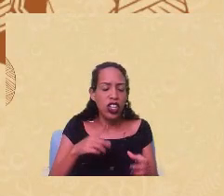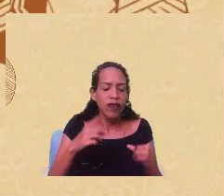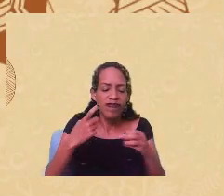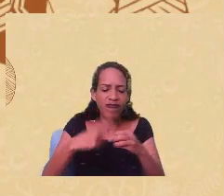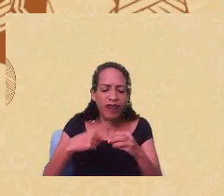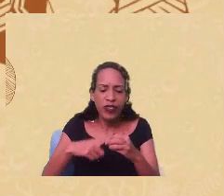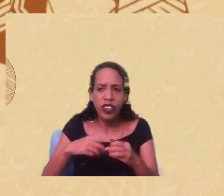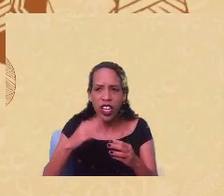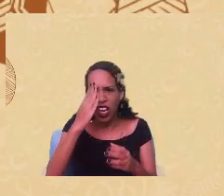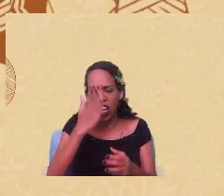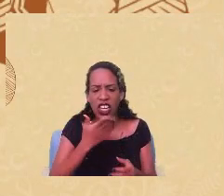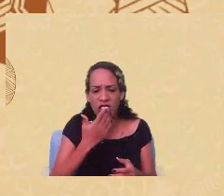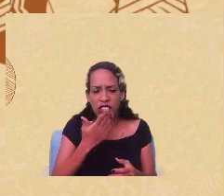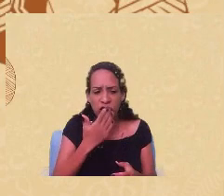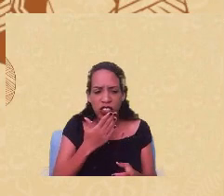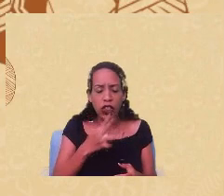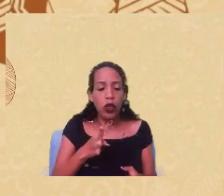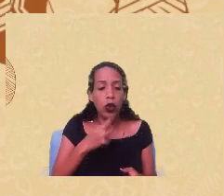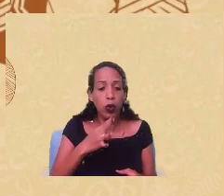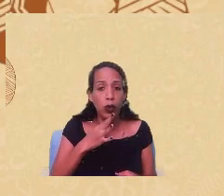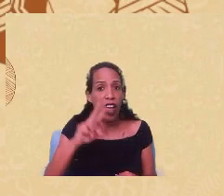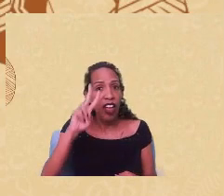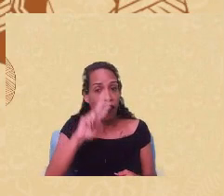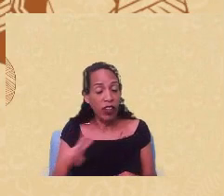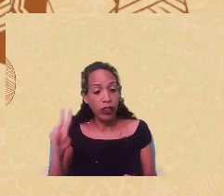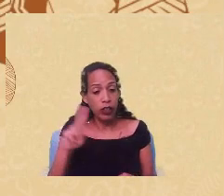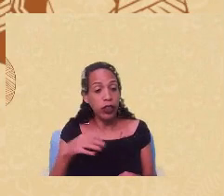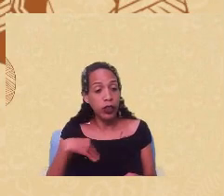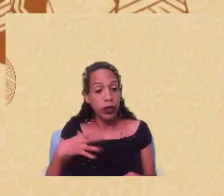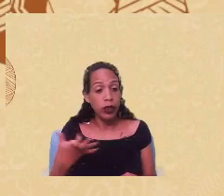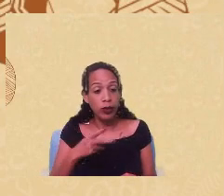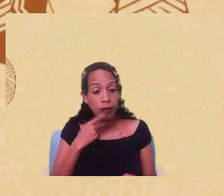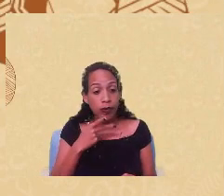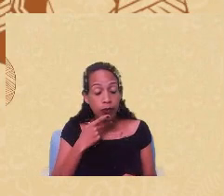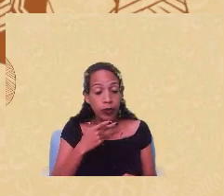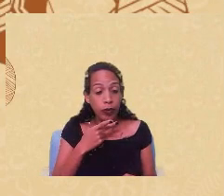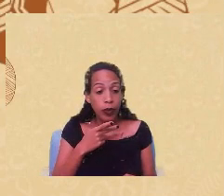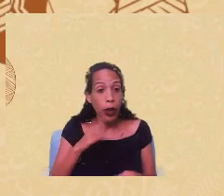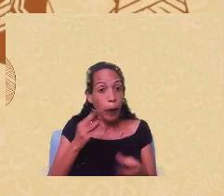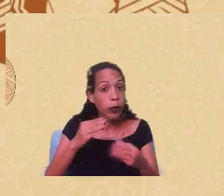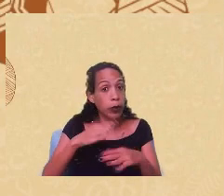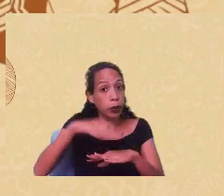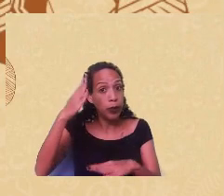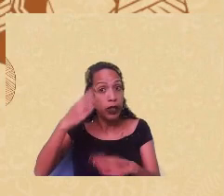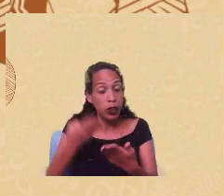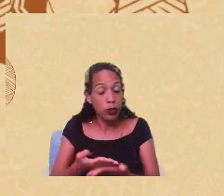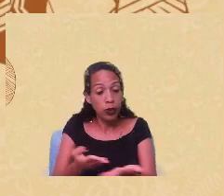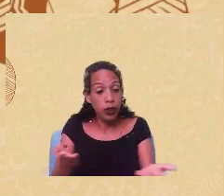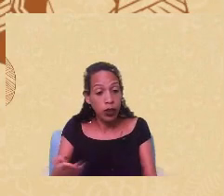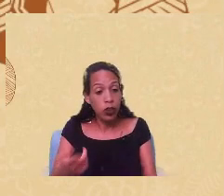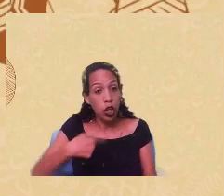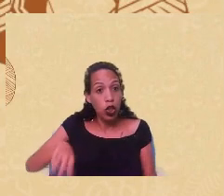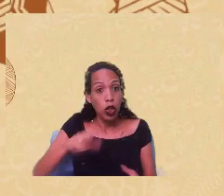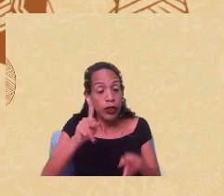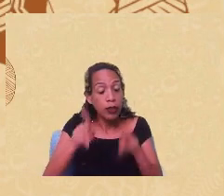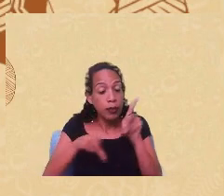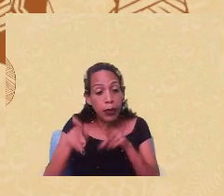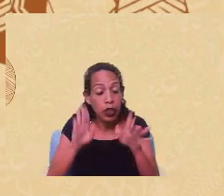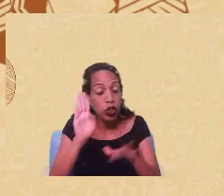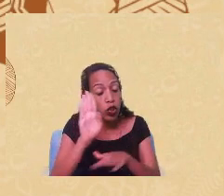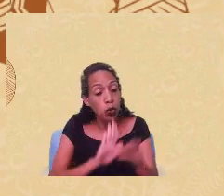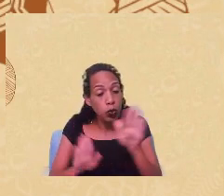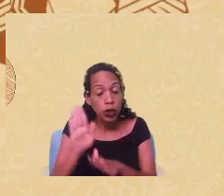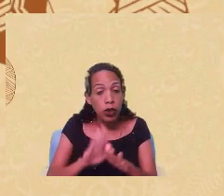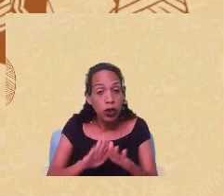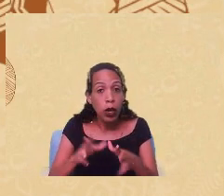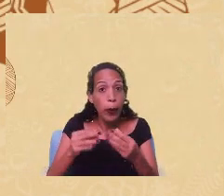dessas mulheres serem reconhecidas, valorizadas, eu estou querendo dizer que elas têm muito mais a ofertar para as nossas práticas de cuidado de que boa